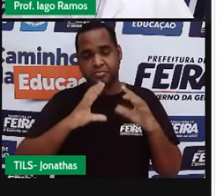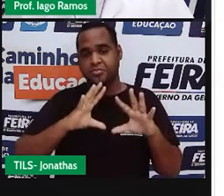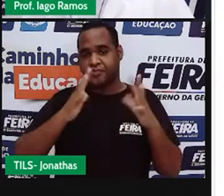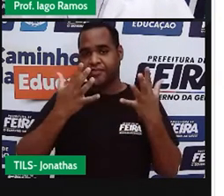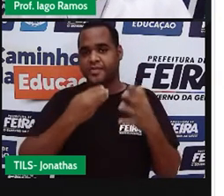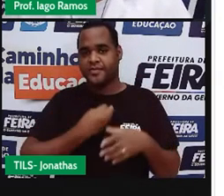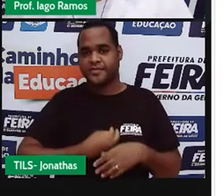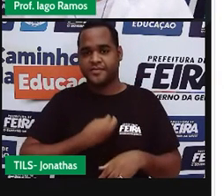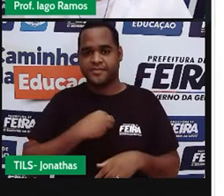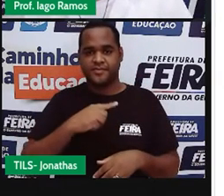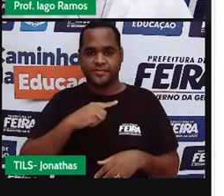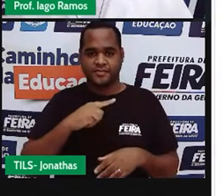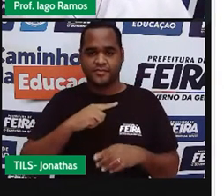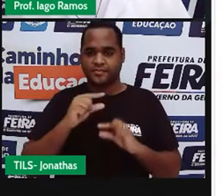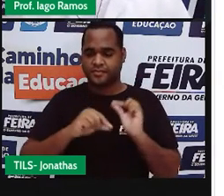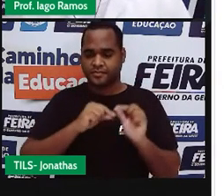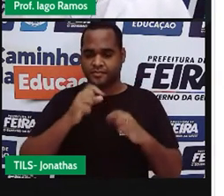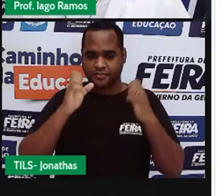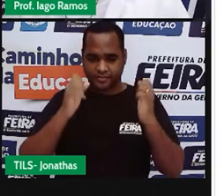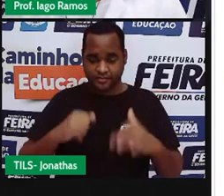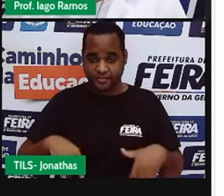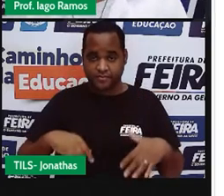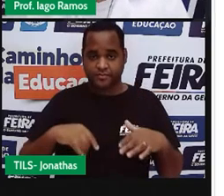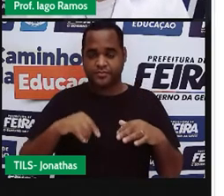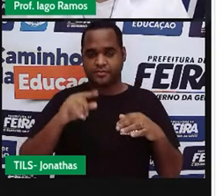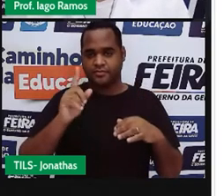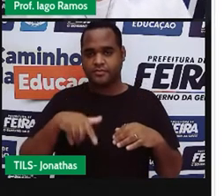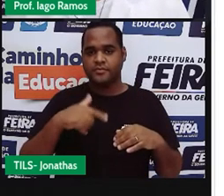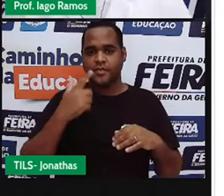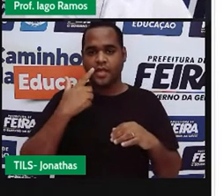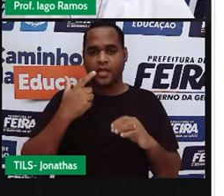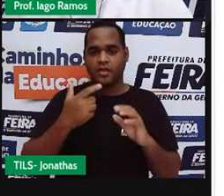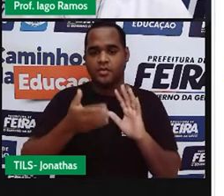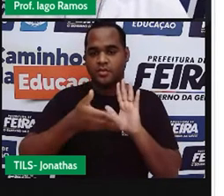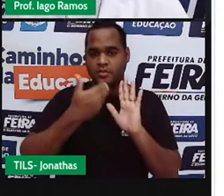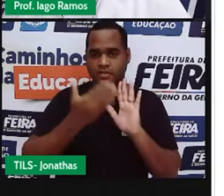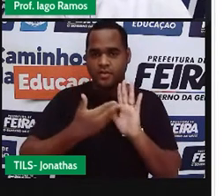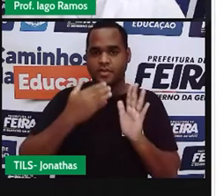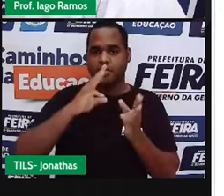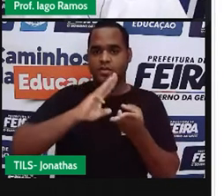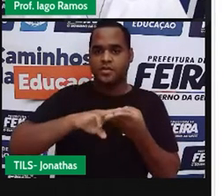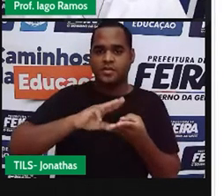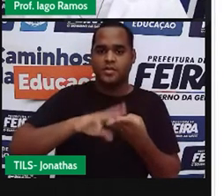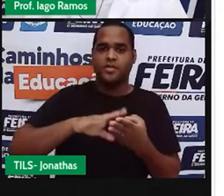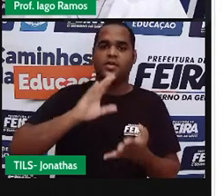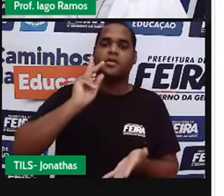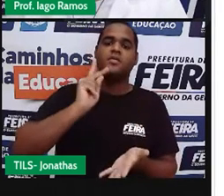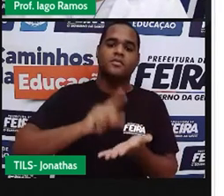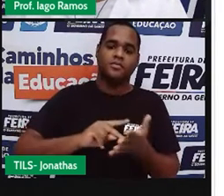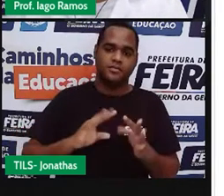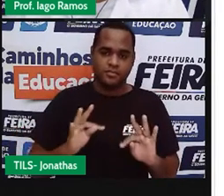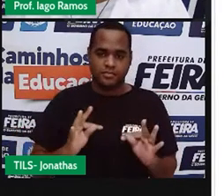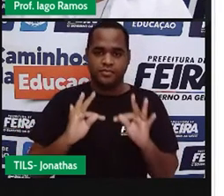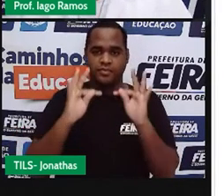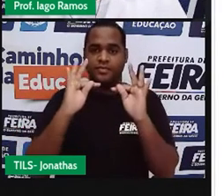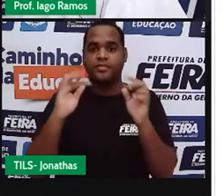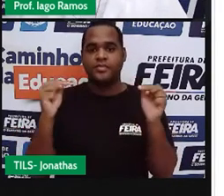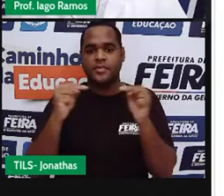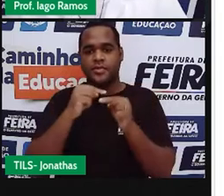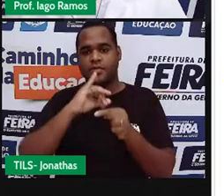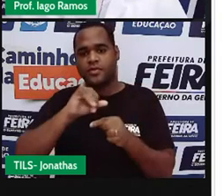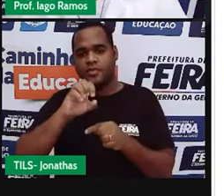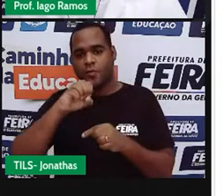tá bom? Essa situação eu trago do livro didático Matemática, Realidade e Tecnologia,